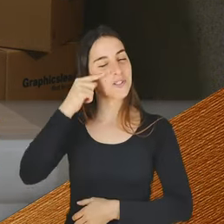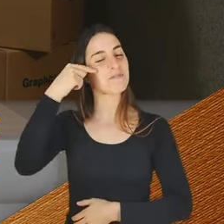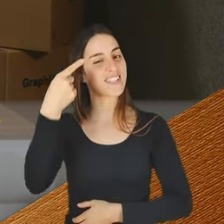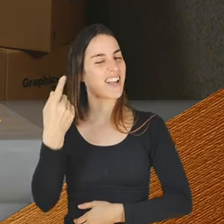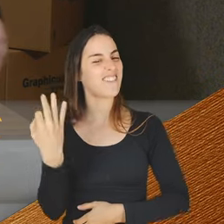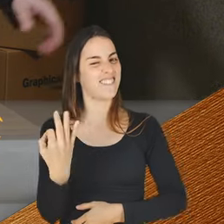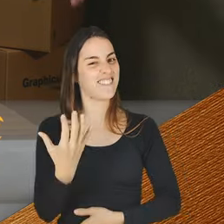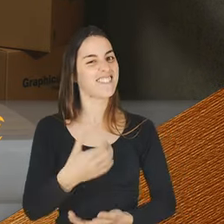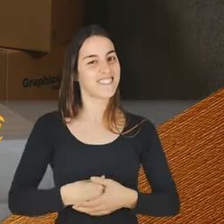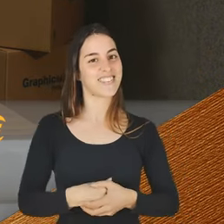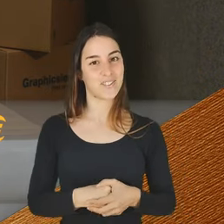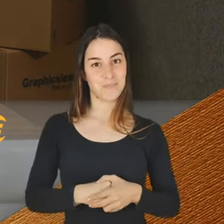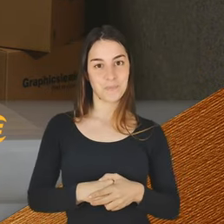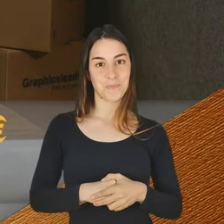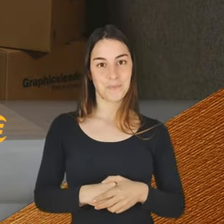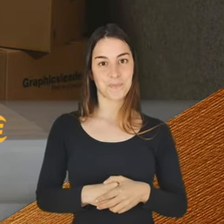especiais, Joana.